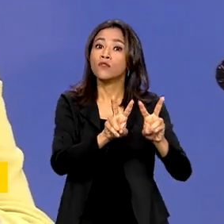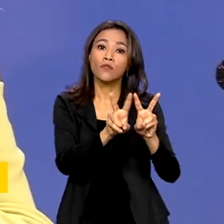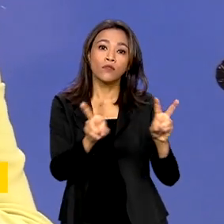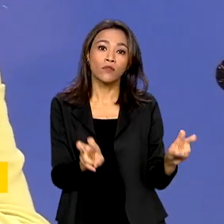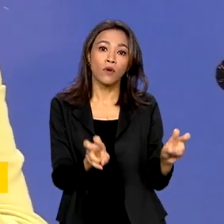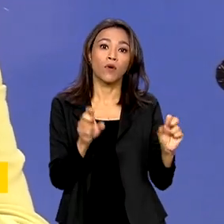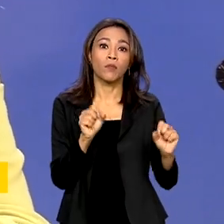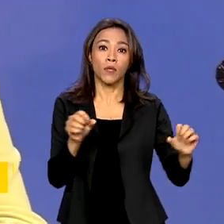à integração.